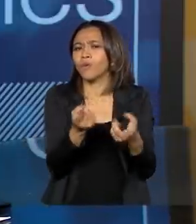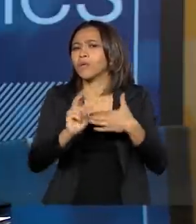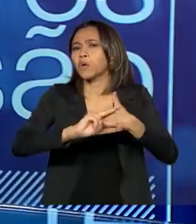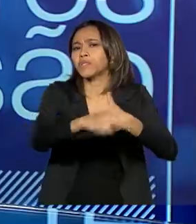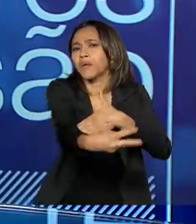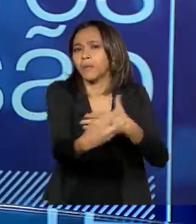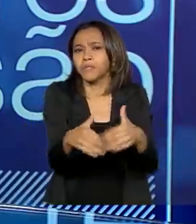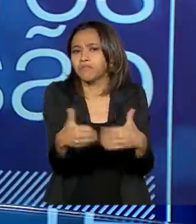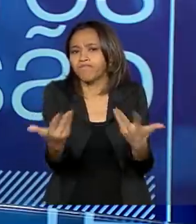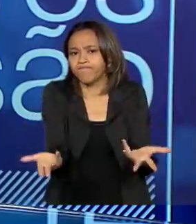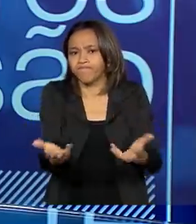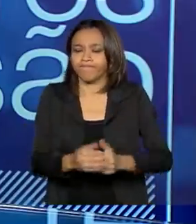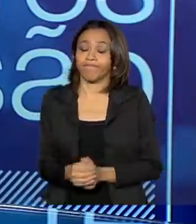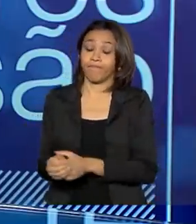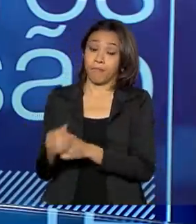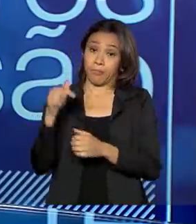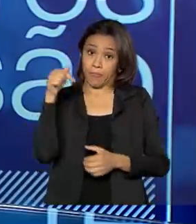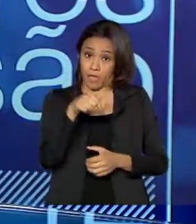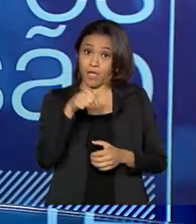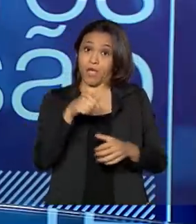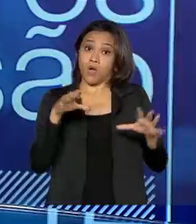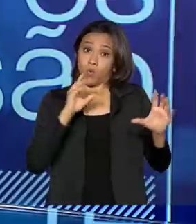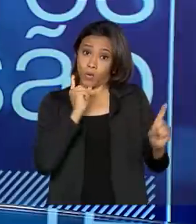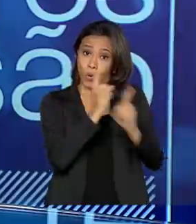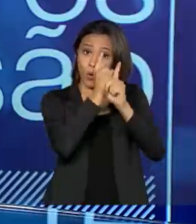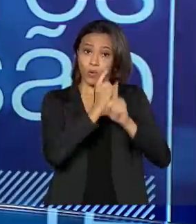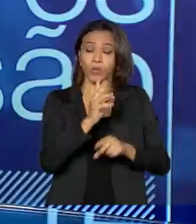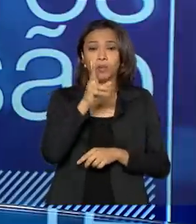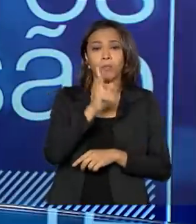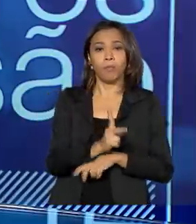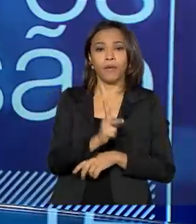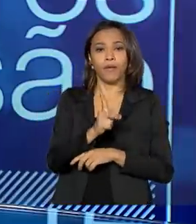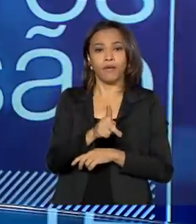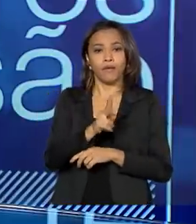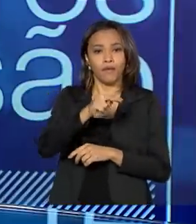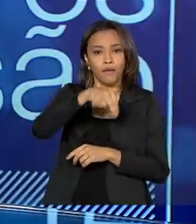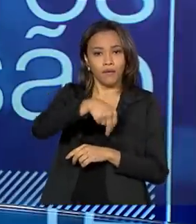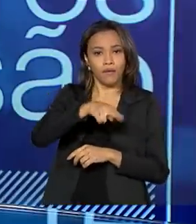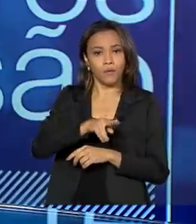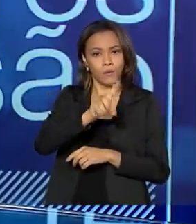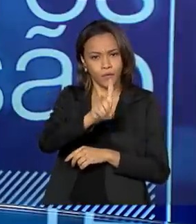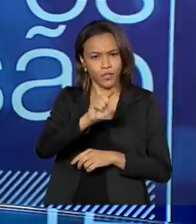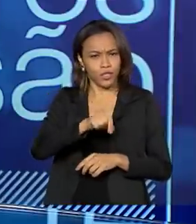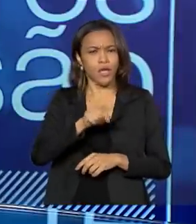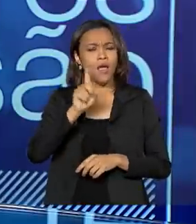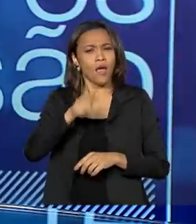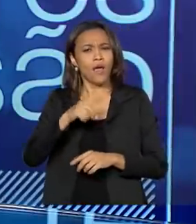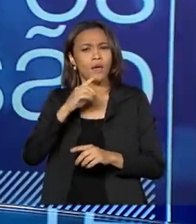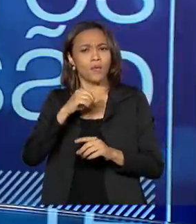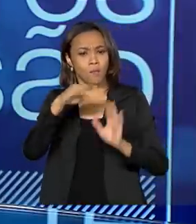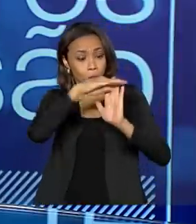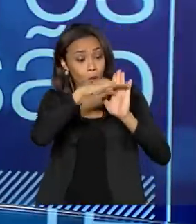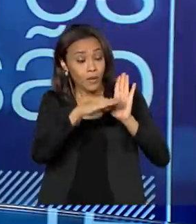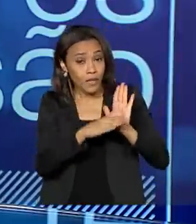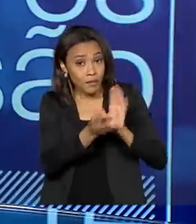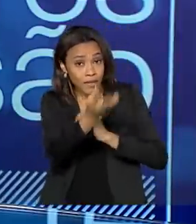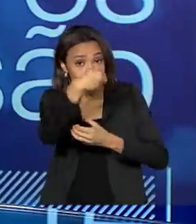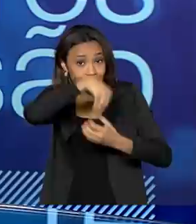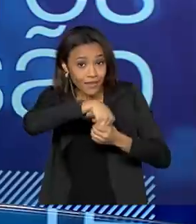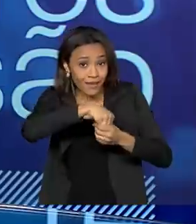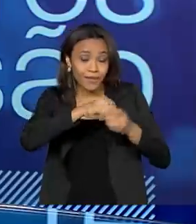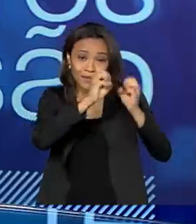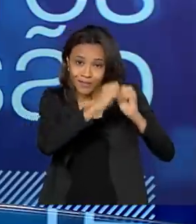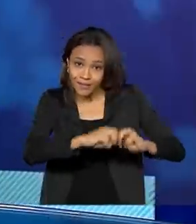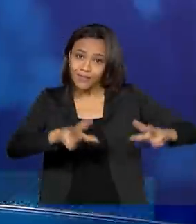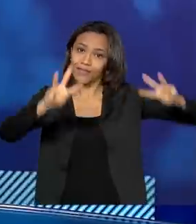Com o PNUD, nós estamos fazendo, estamos criando um centro de excelência. Que é o Programa das Nações Unidas. Exatamente. A ideia do